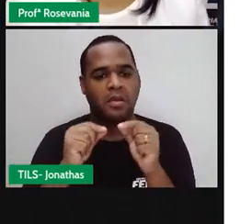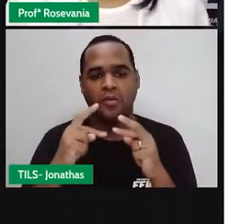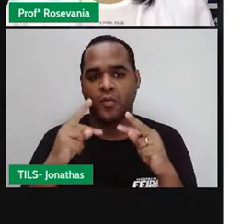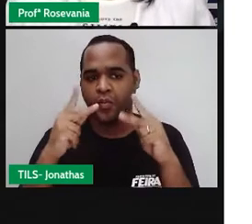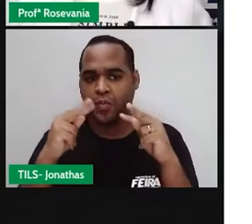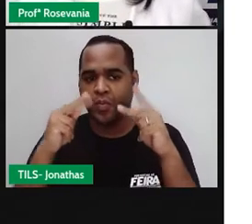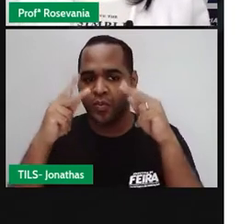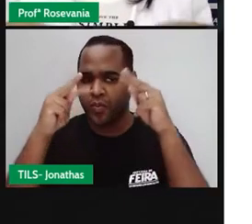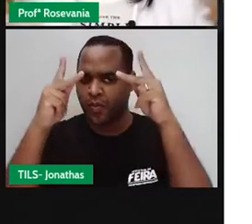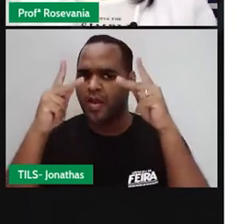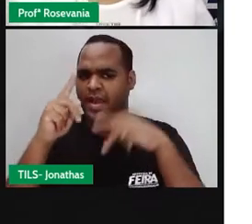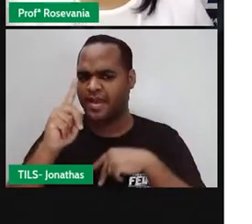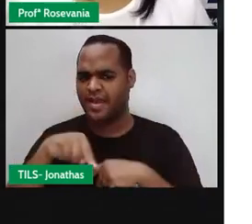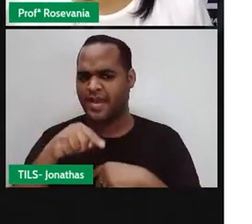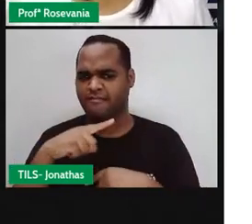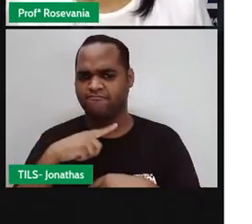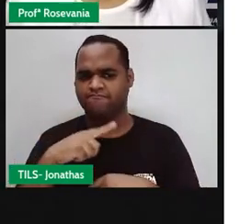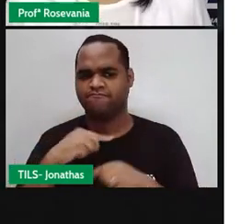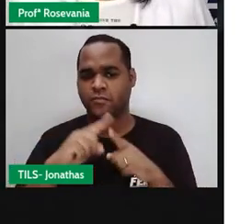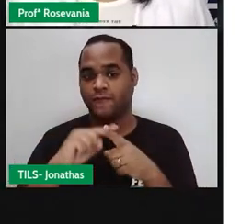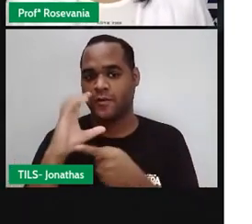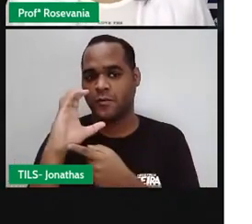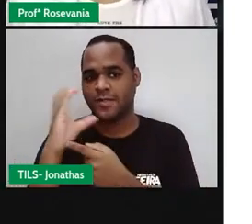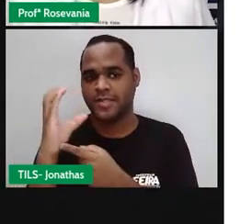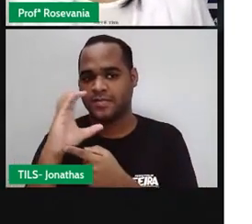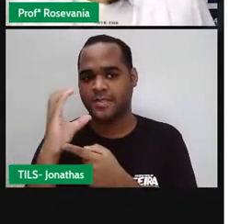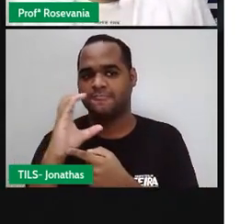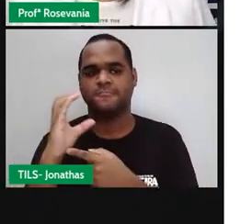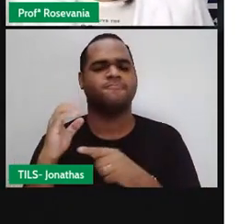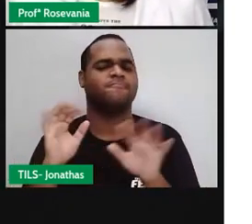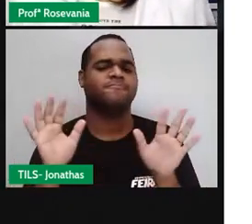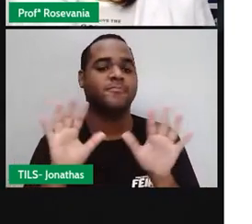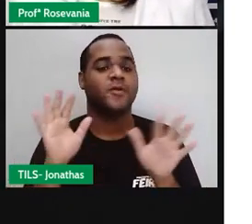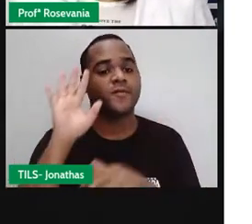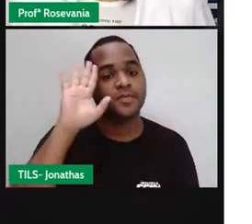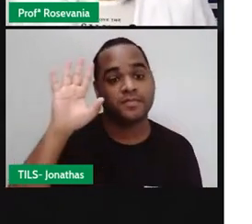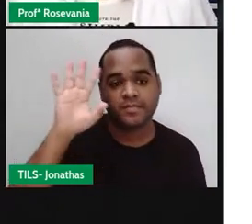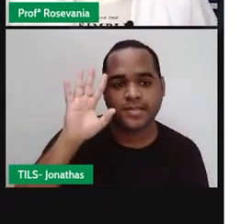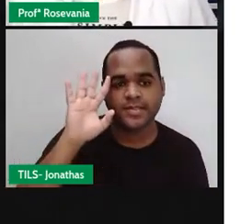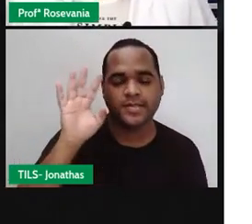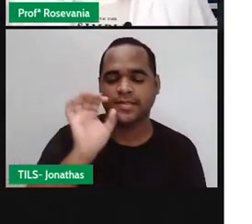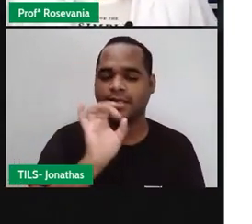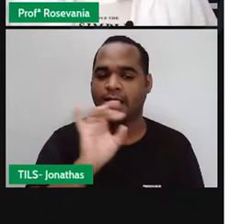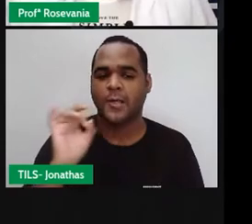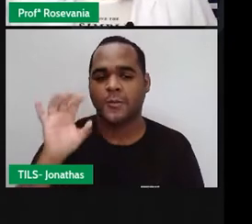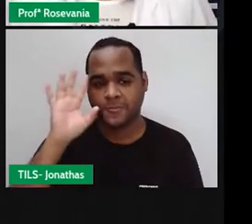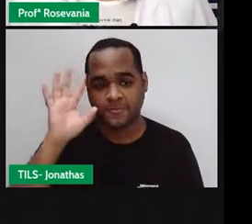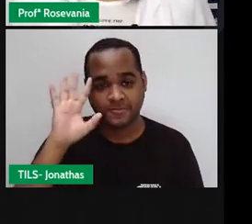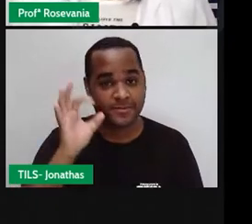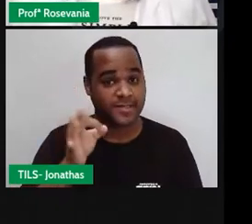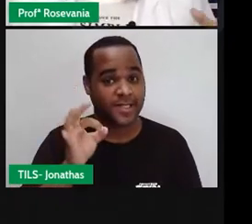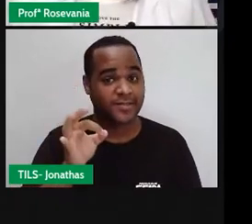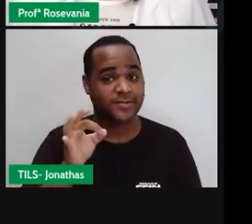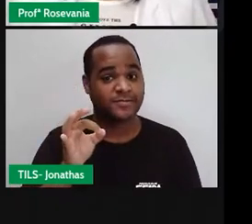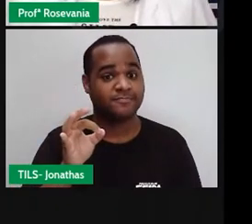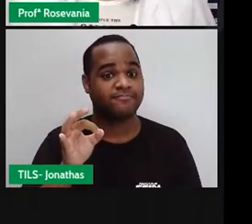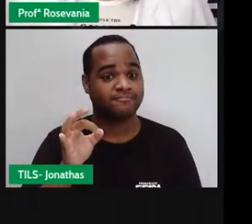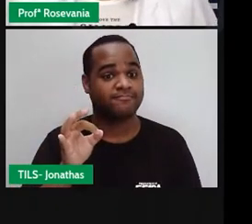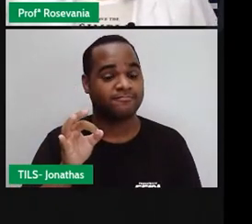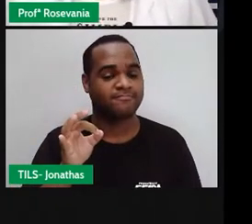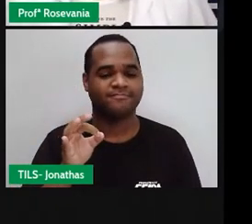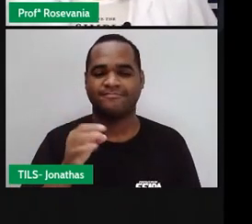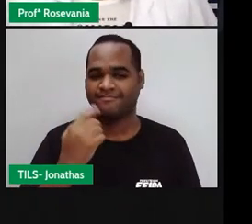temperatura, vamos falar do clima. E se você está pensando isso, bora ver se você acertou. Ah,